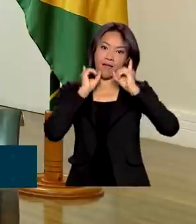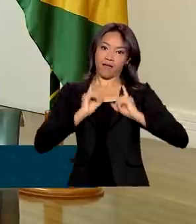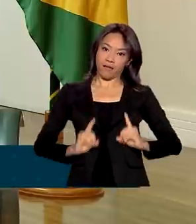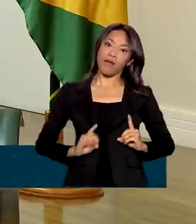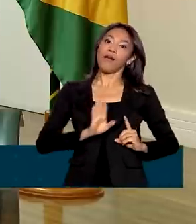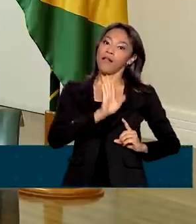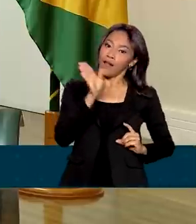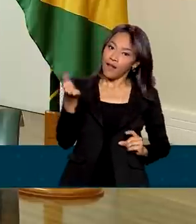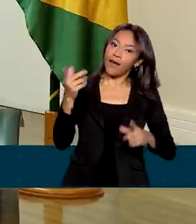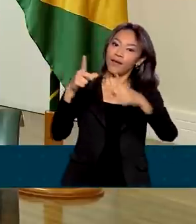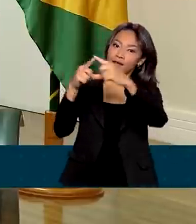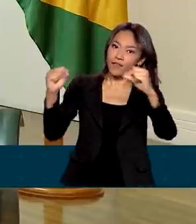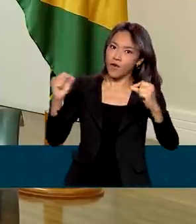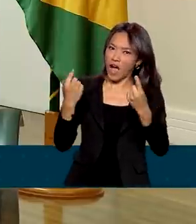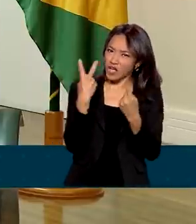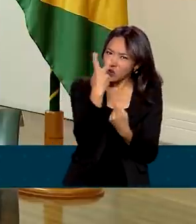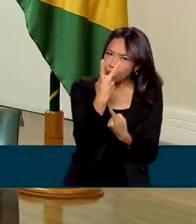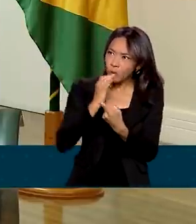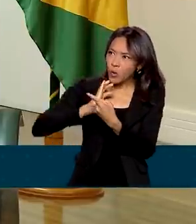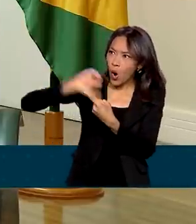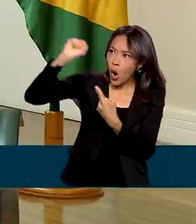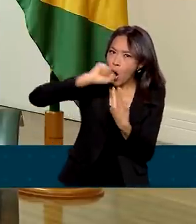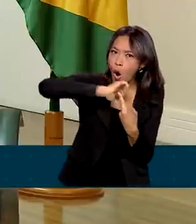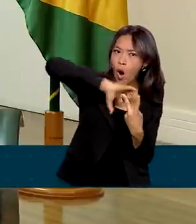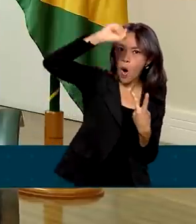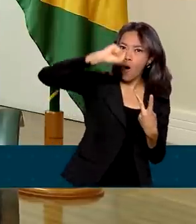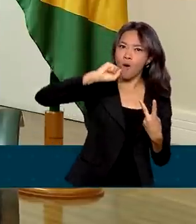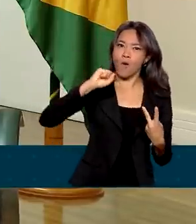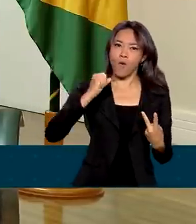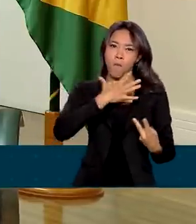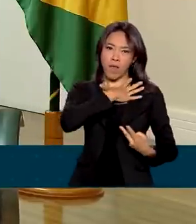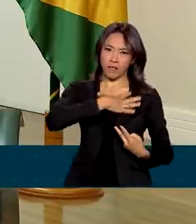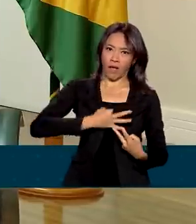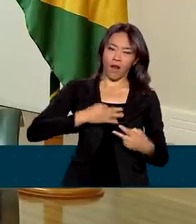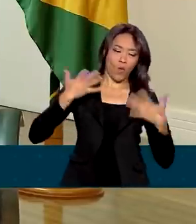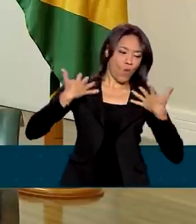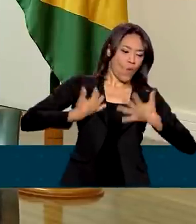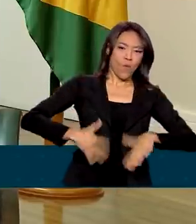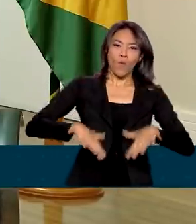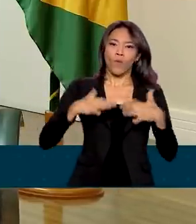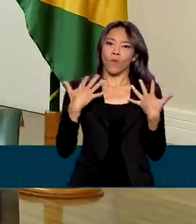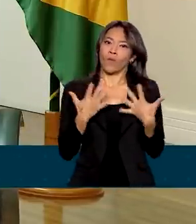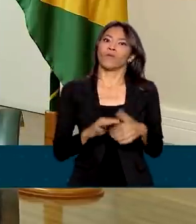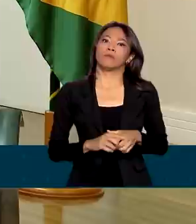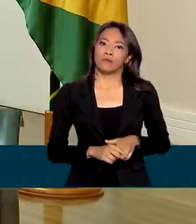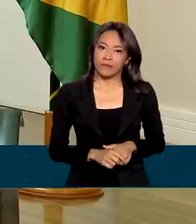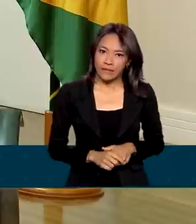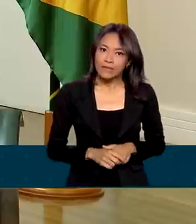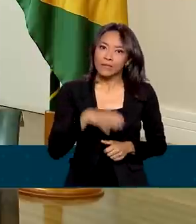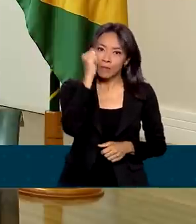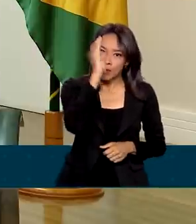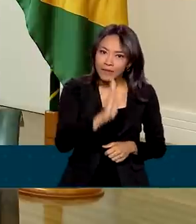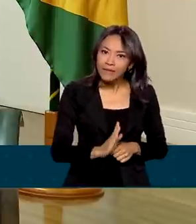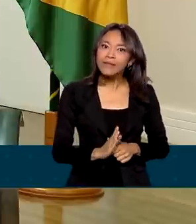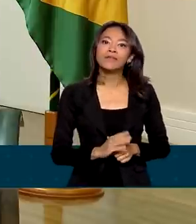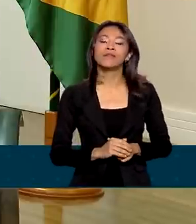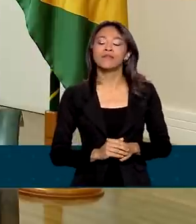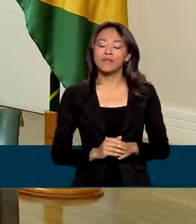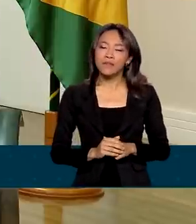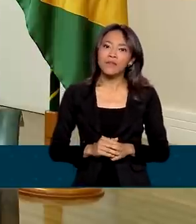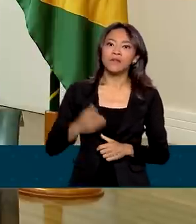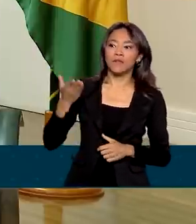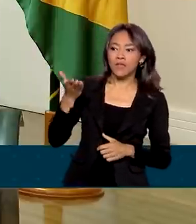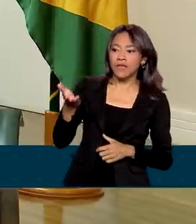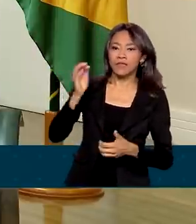tanto uma quanto a outra foram recordistas na conquista de medalhas. Foi o maior número de conquistas de medalhas do Brasil em